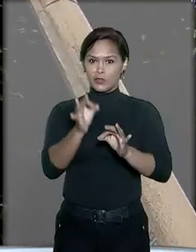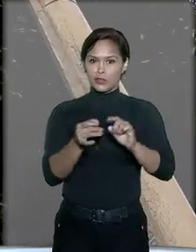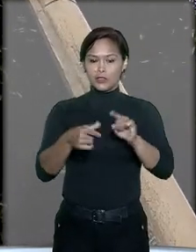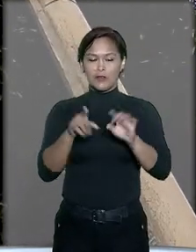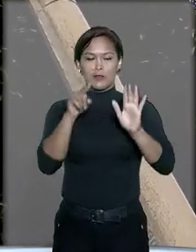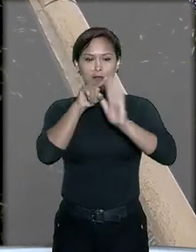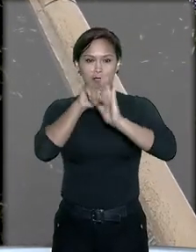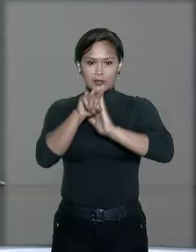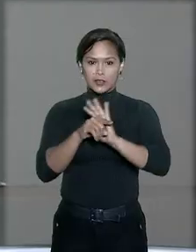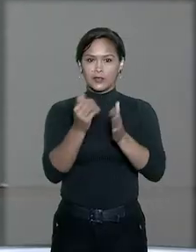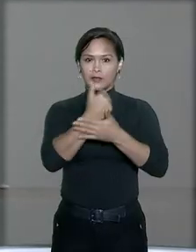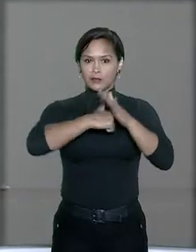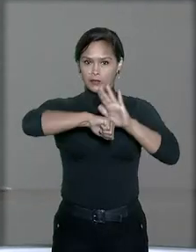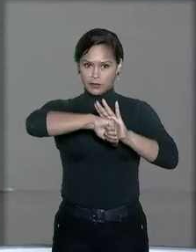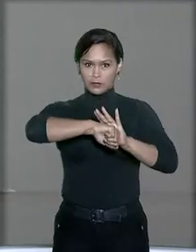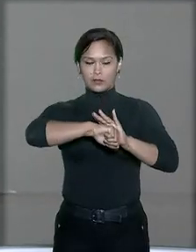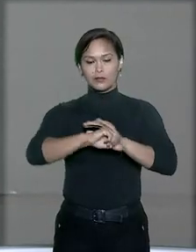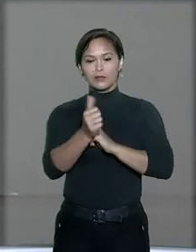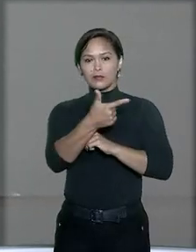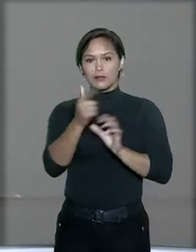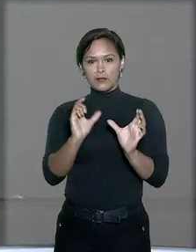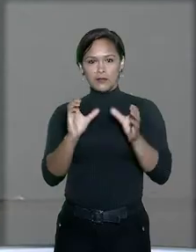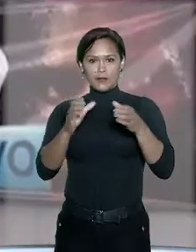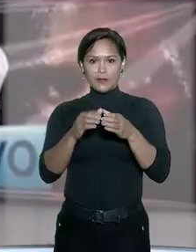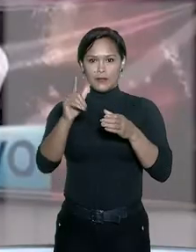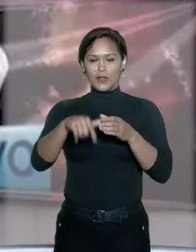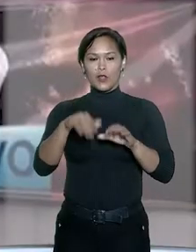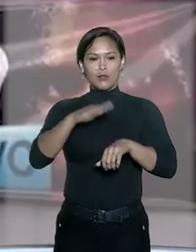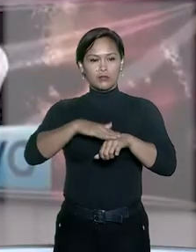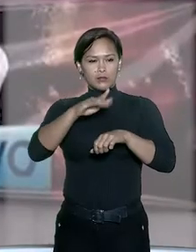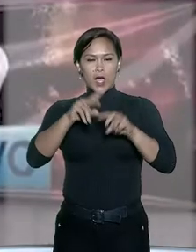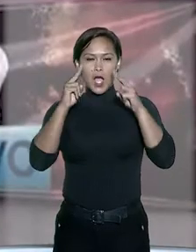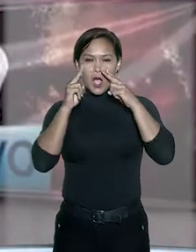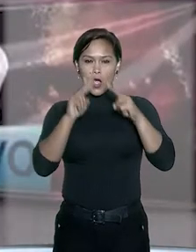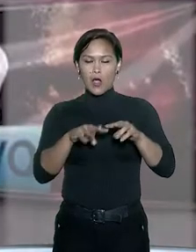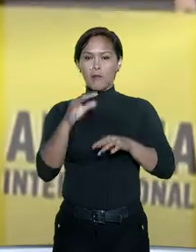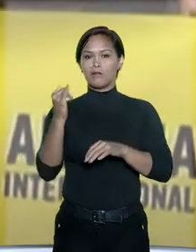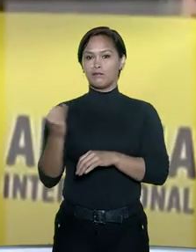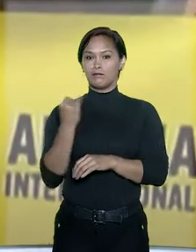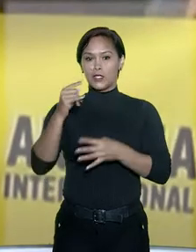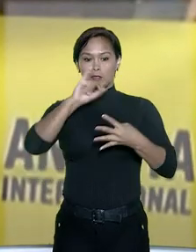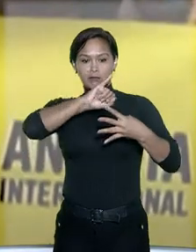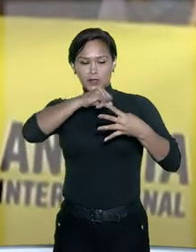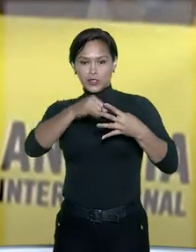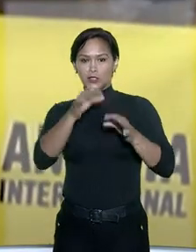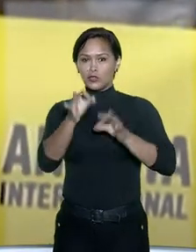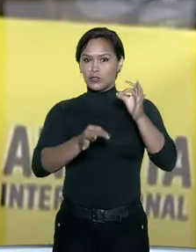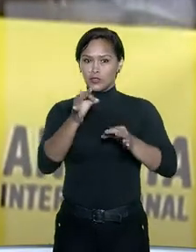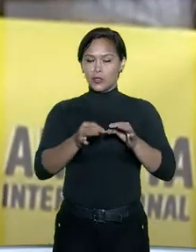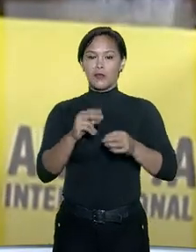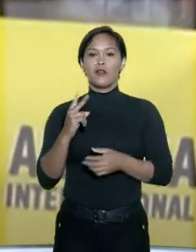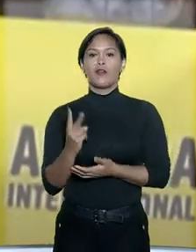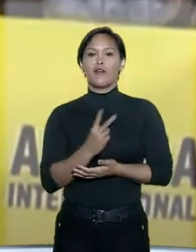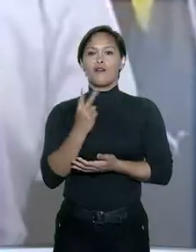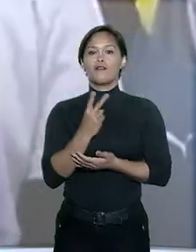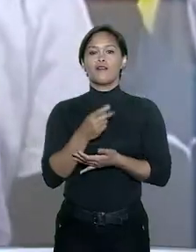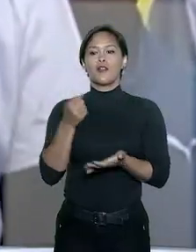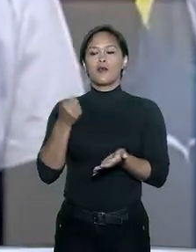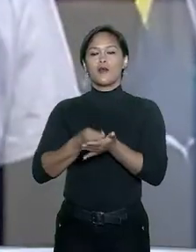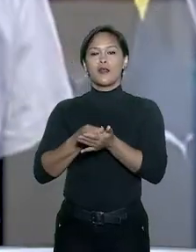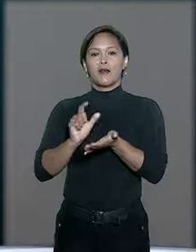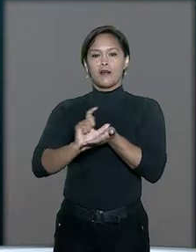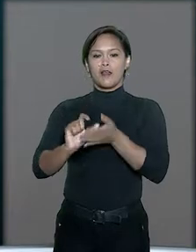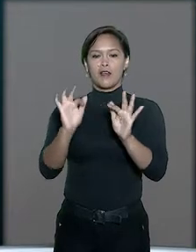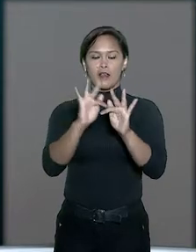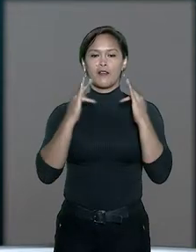investigação criminal. Na segunda turma, um caso de maior visibilidade com perspectiva de julgamento é o do valor da indenização aos